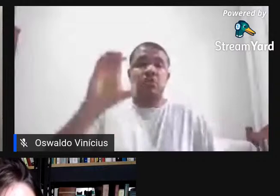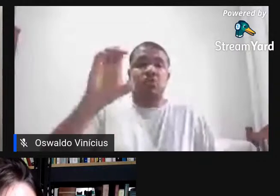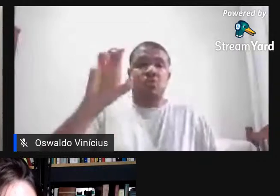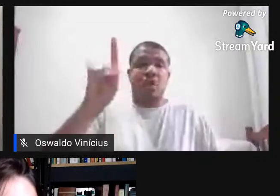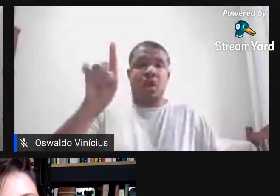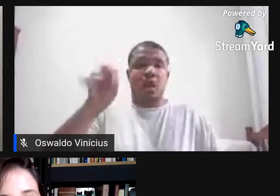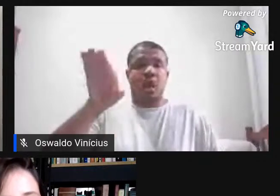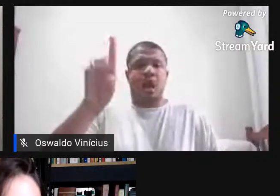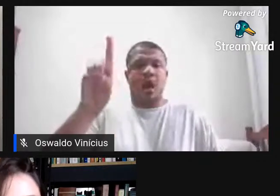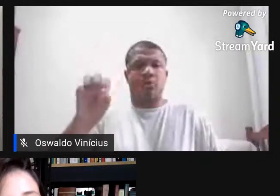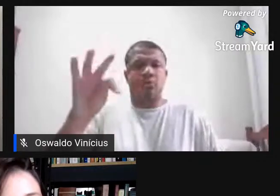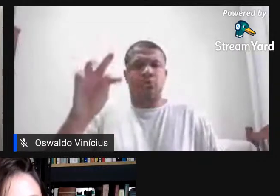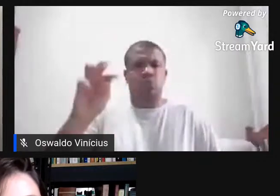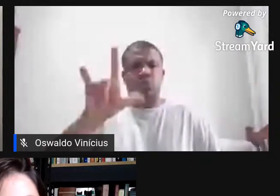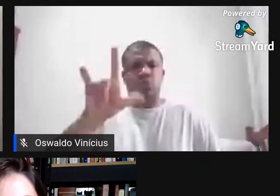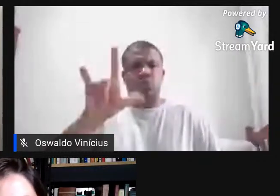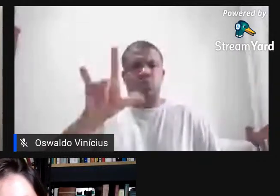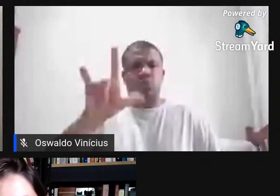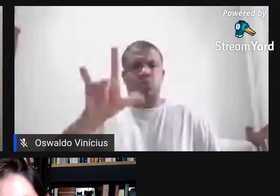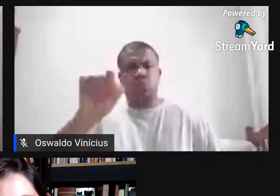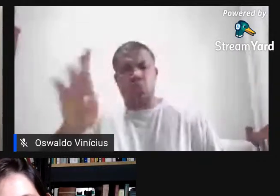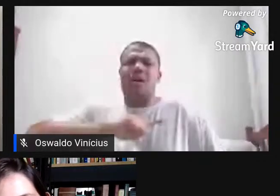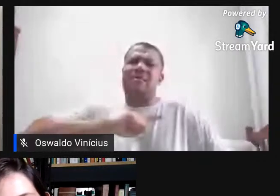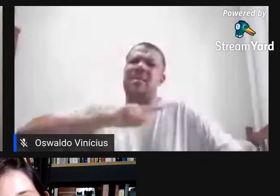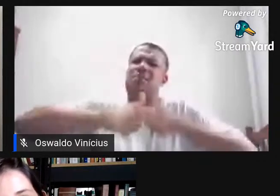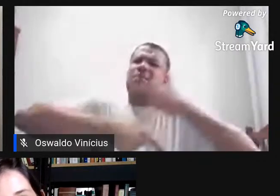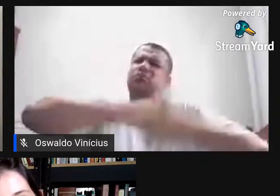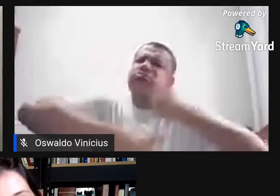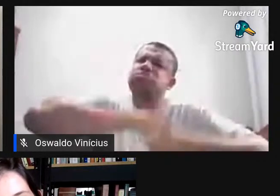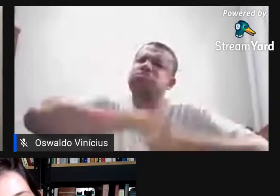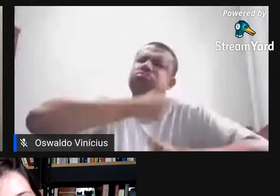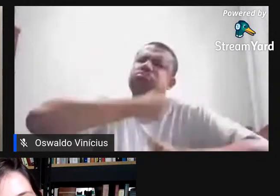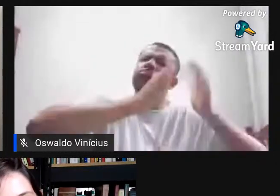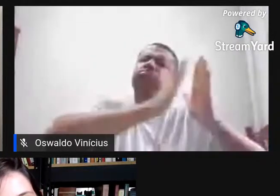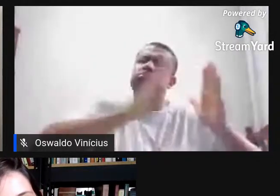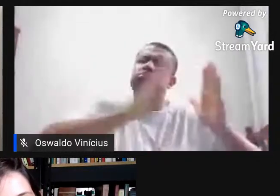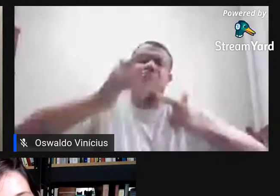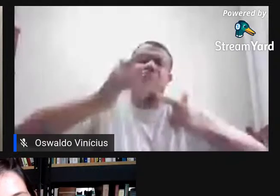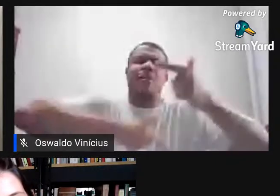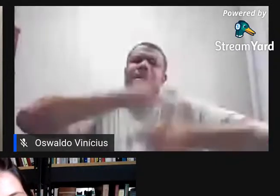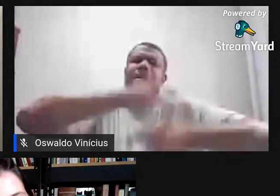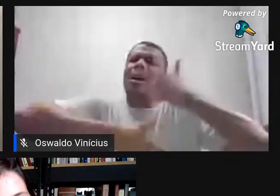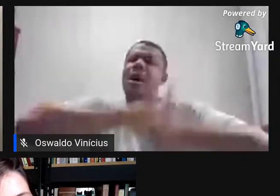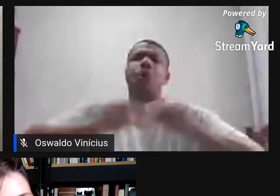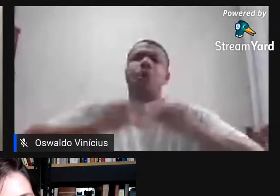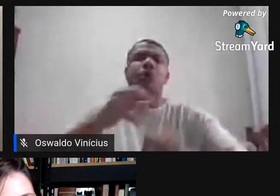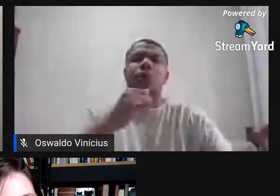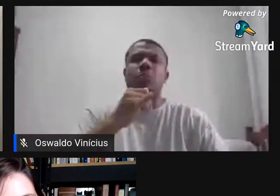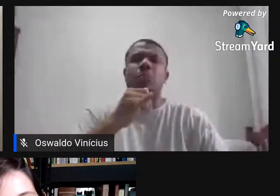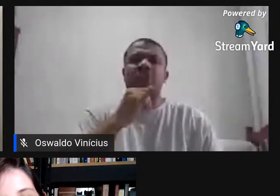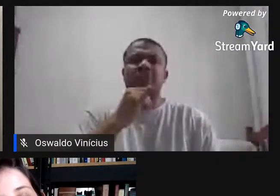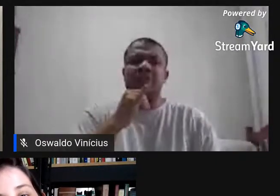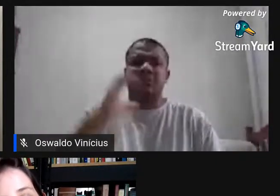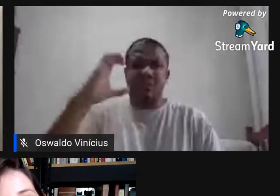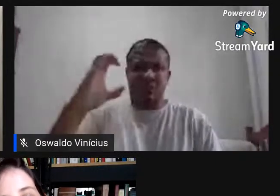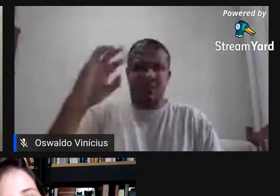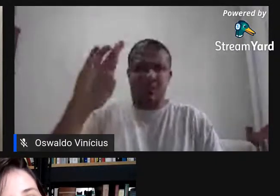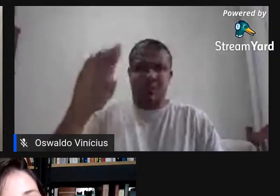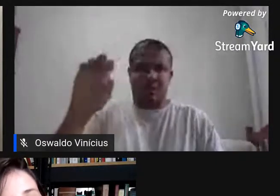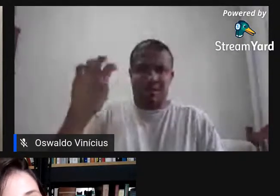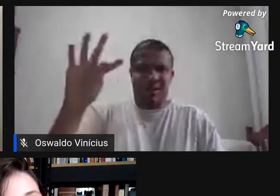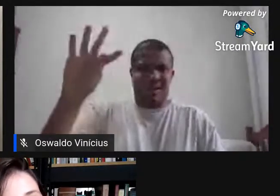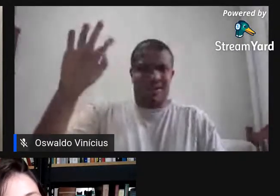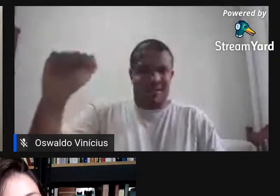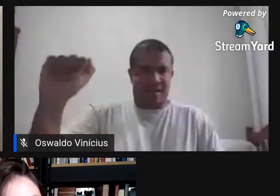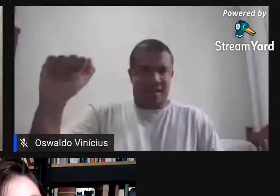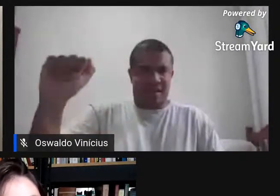produção muito extensa e ele trabalhou muito com poesia concreta e ele é